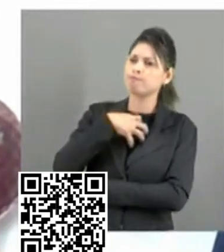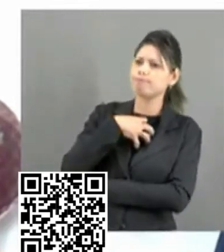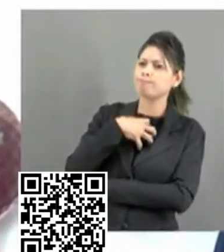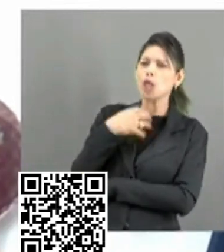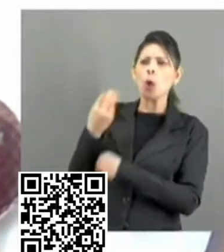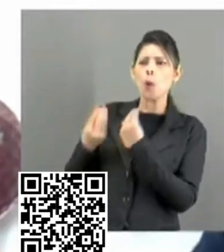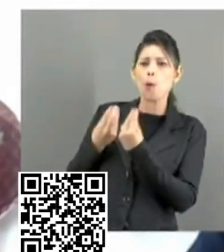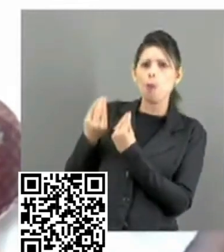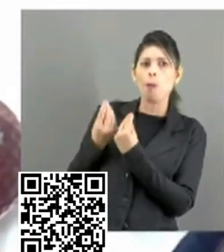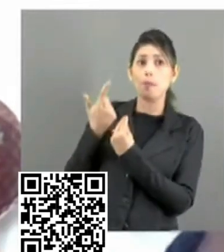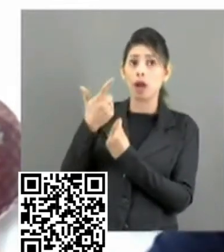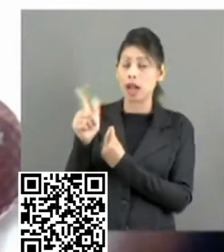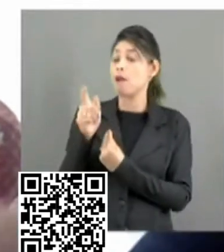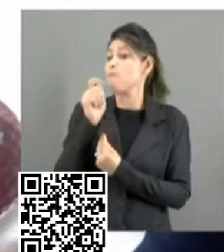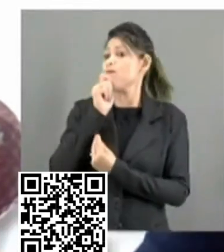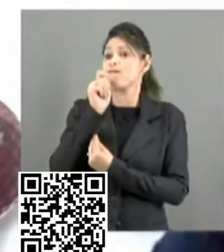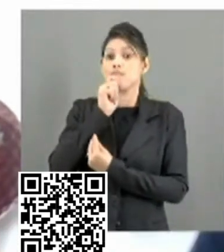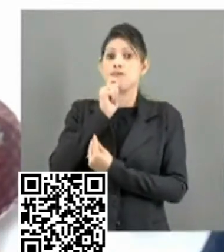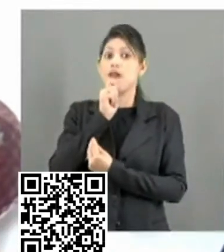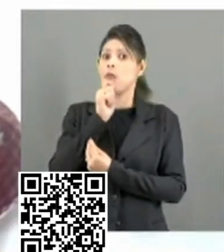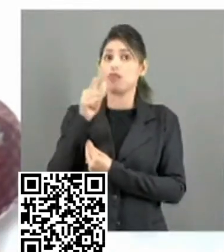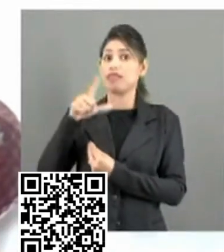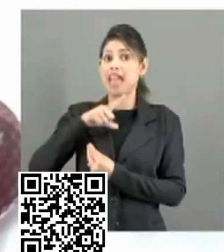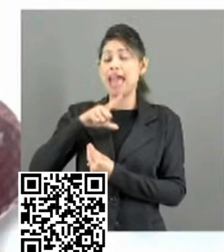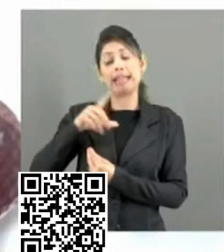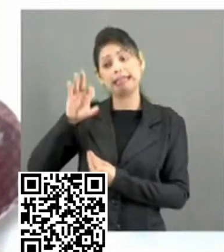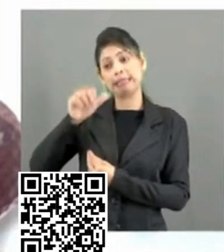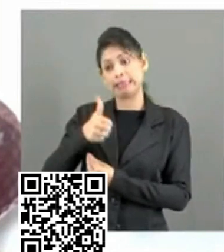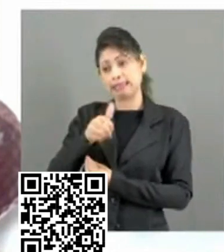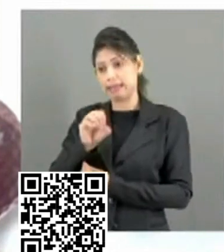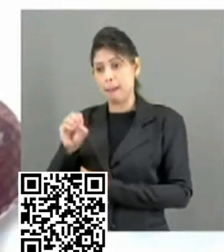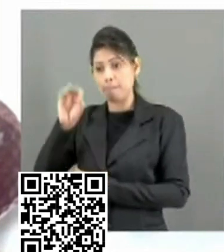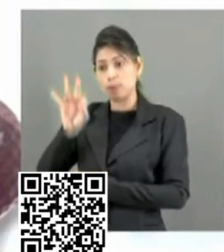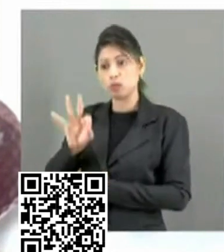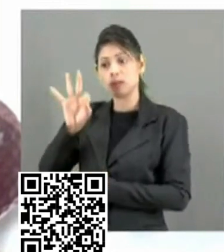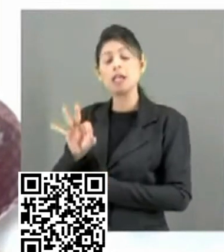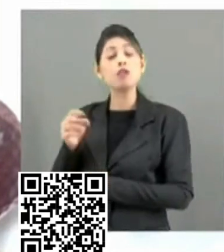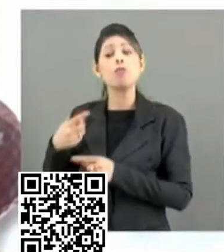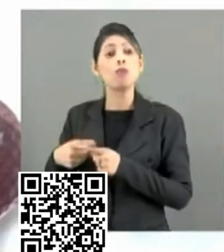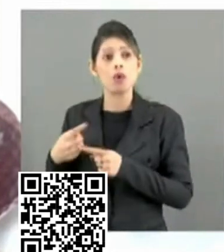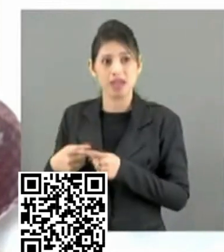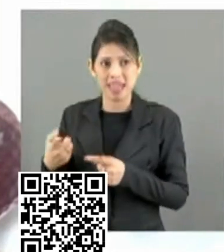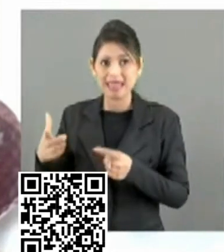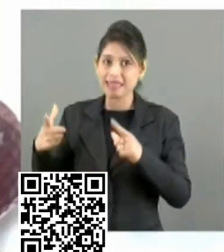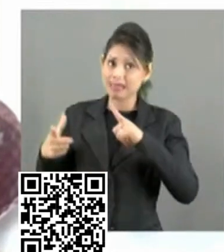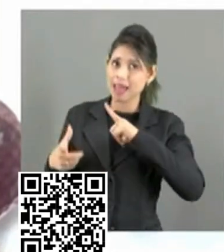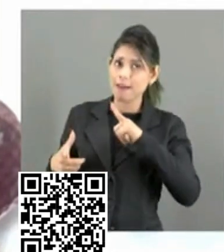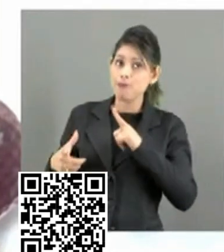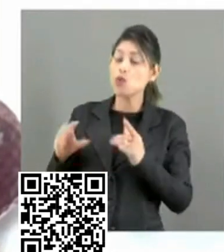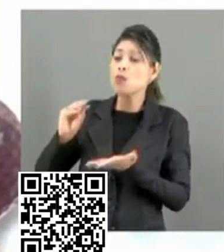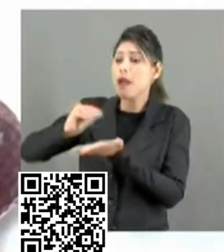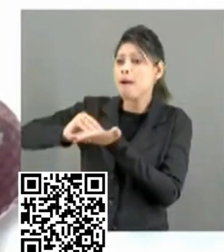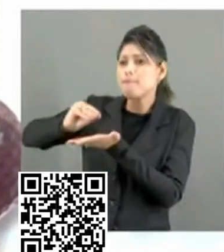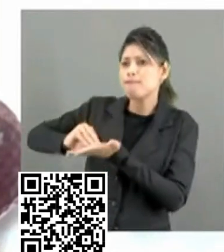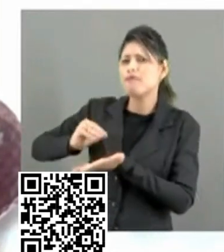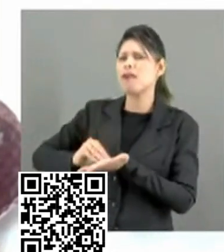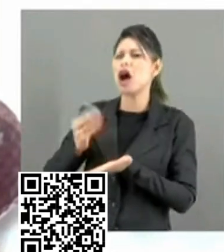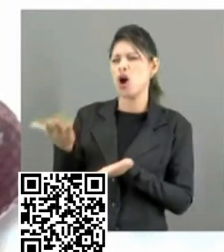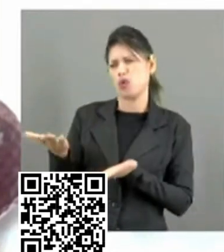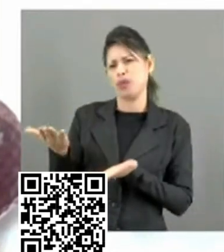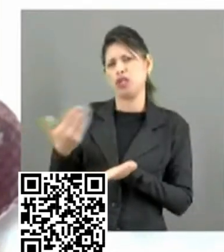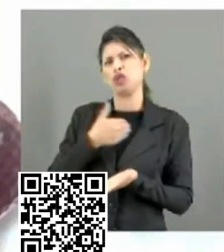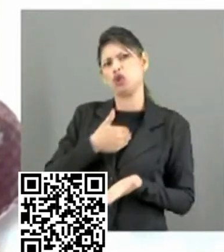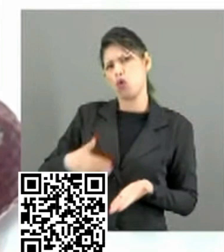a contento. Ainda não funciona a contento 100%, porque nós tivemos, com todo o respeito, quatro anos de desenvolvimento